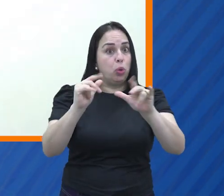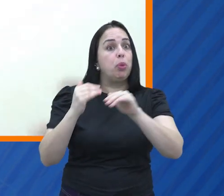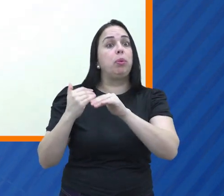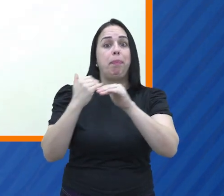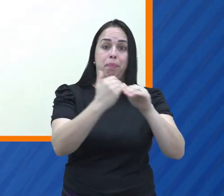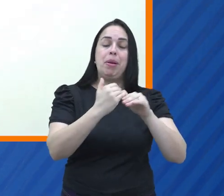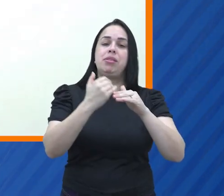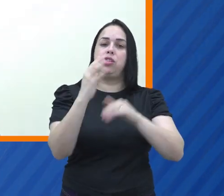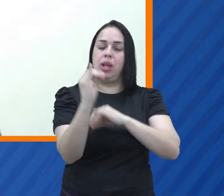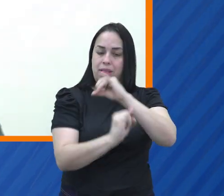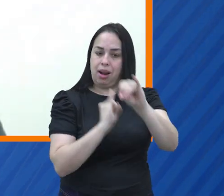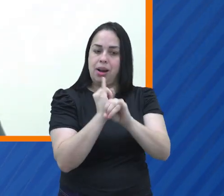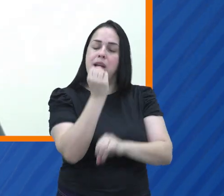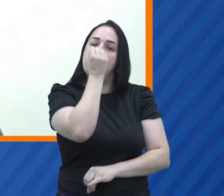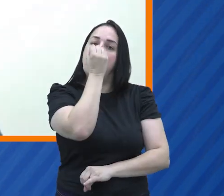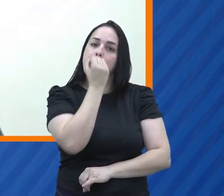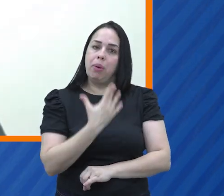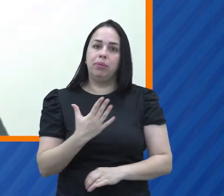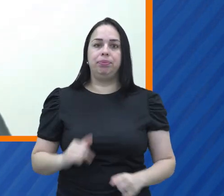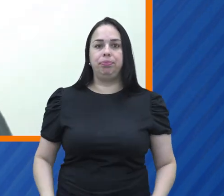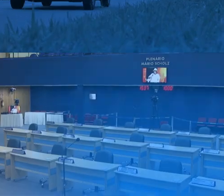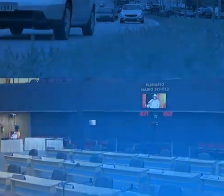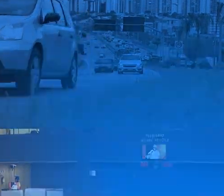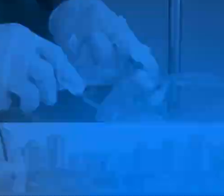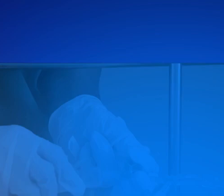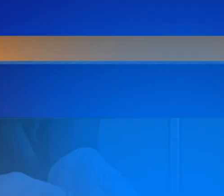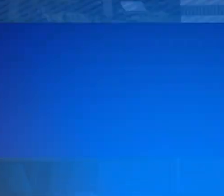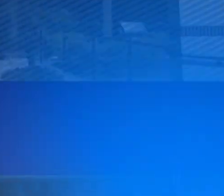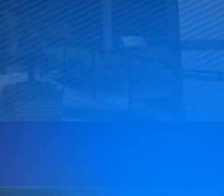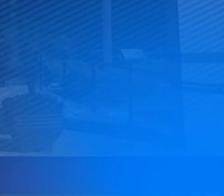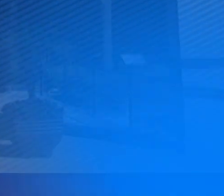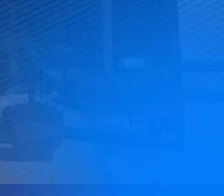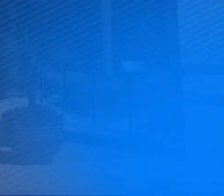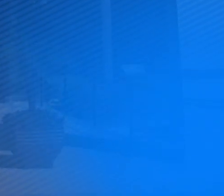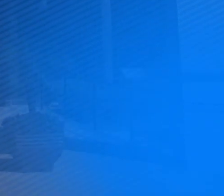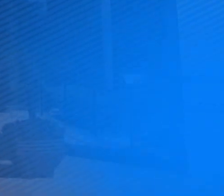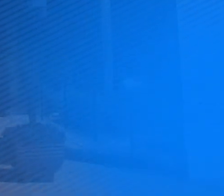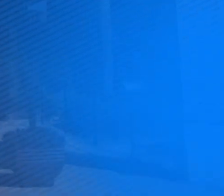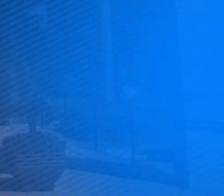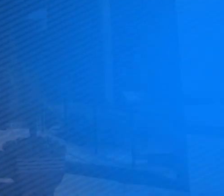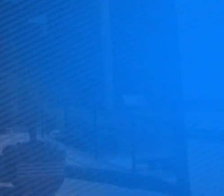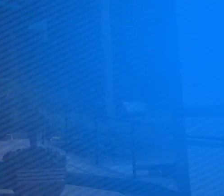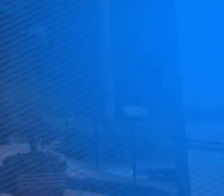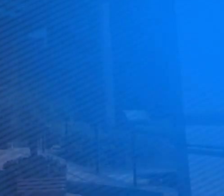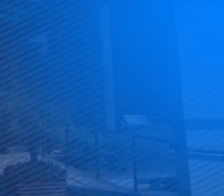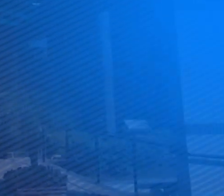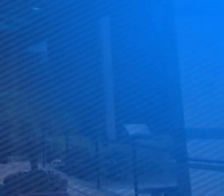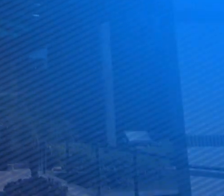todos, com condições adequadas para essa conectividade. Legenda Adriana